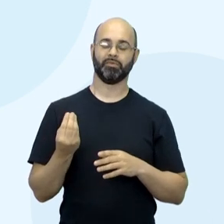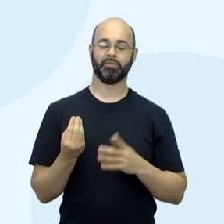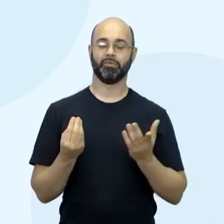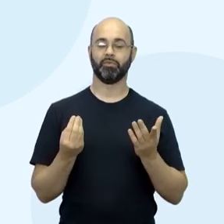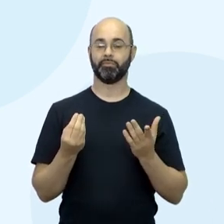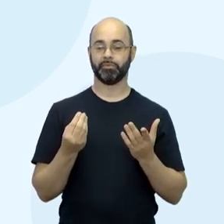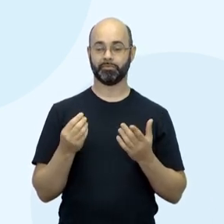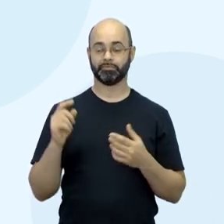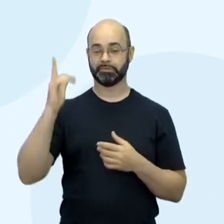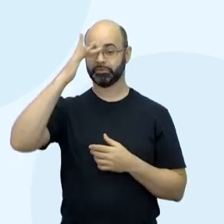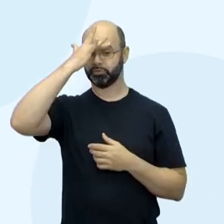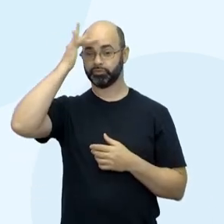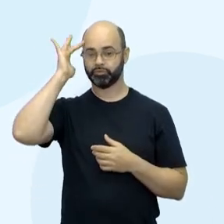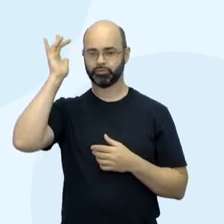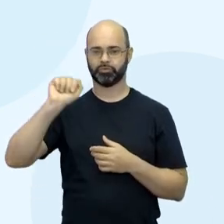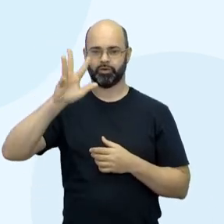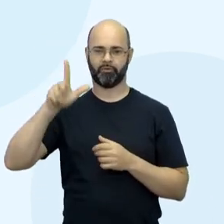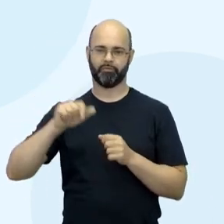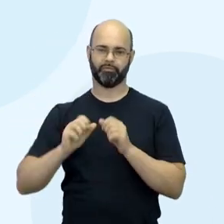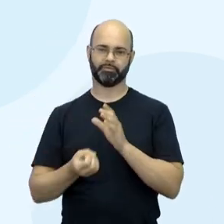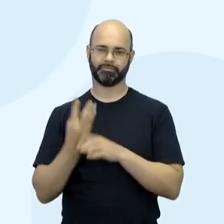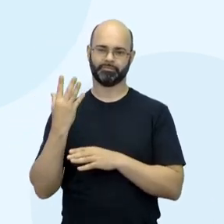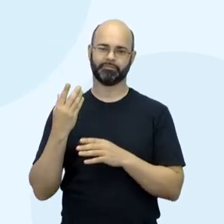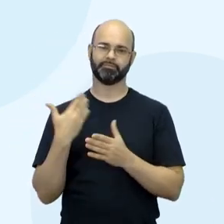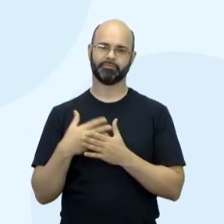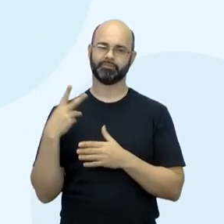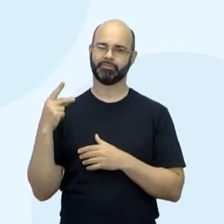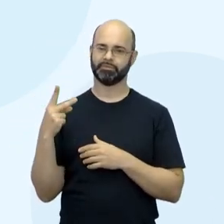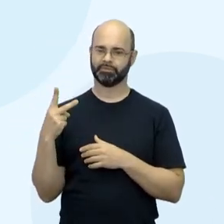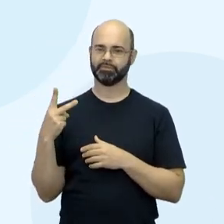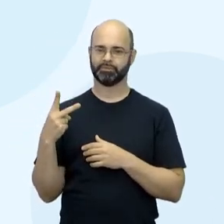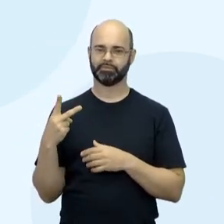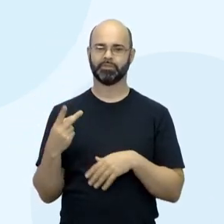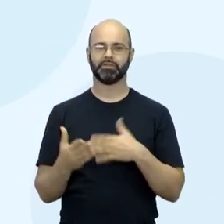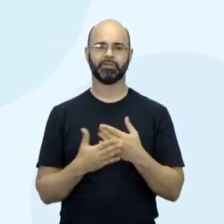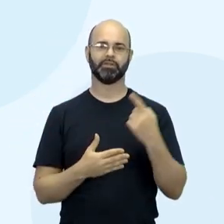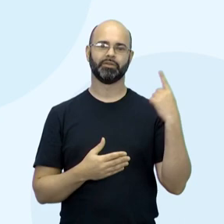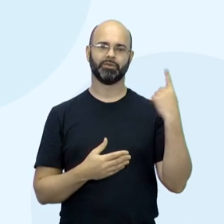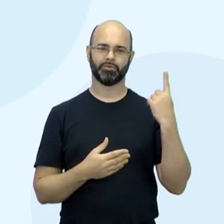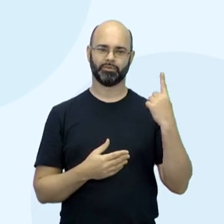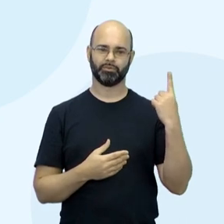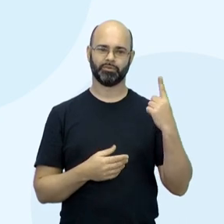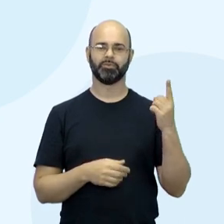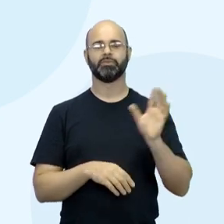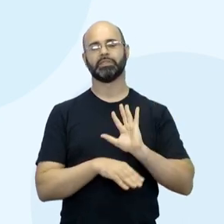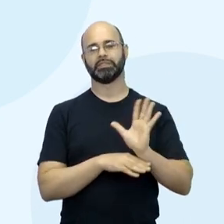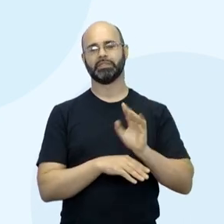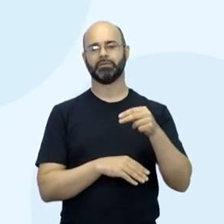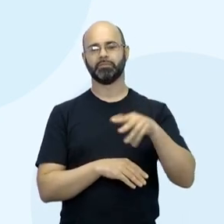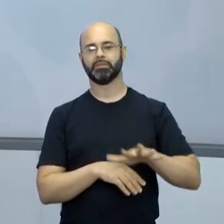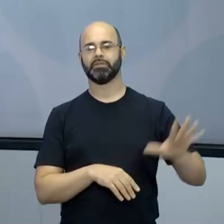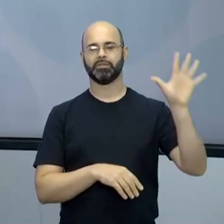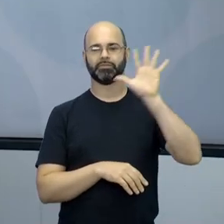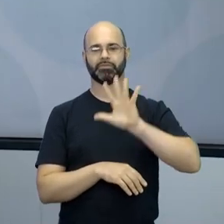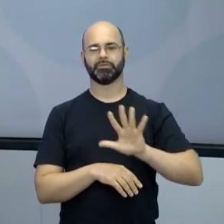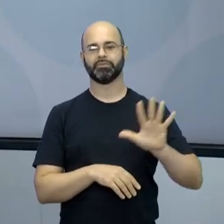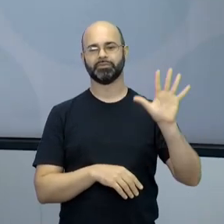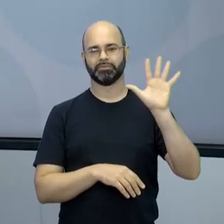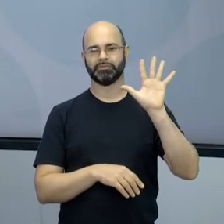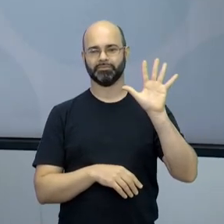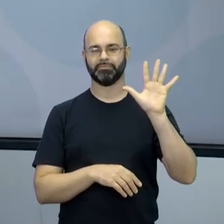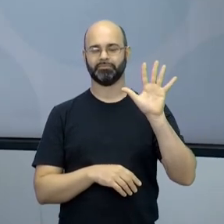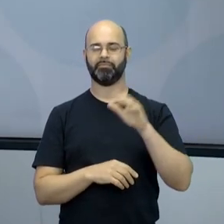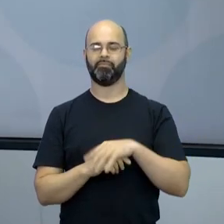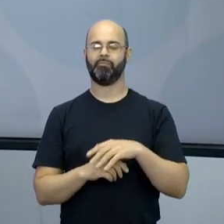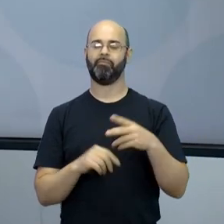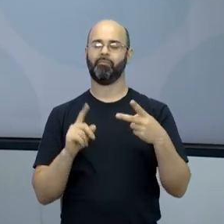africanos. Essa é a segunda aula, a aula dessa atividade. Aula 1, Cinemas Nacionais. Aula 2, África no Cinema. E já que o professor